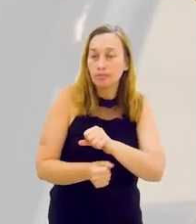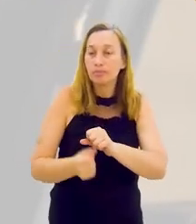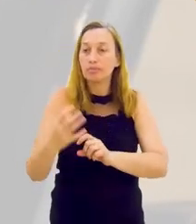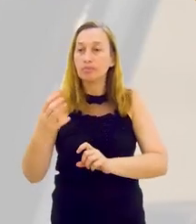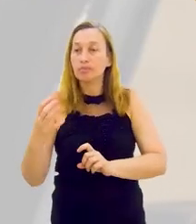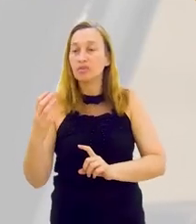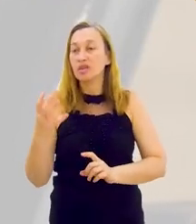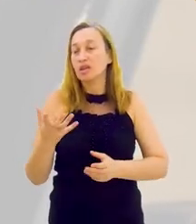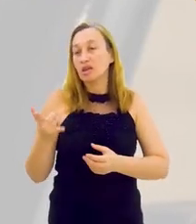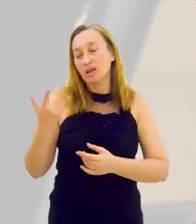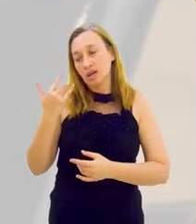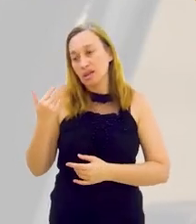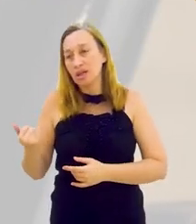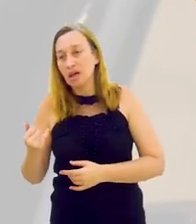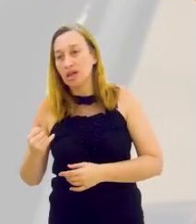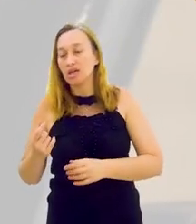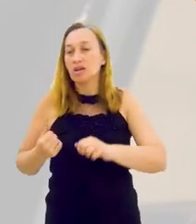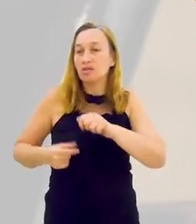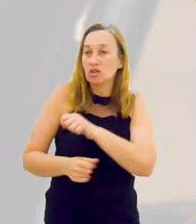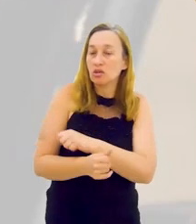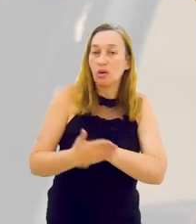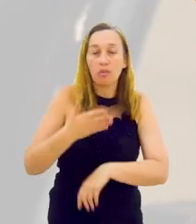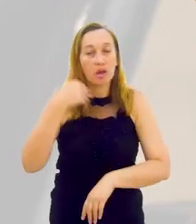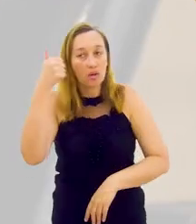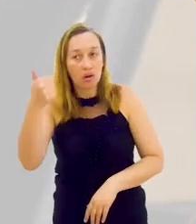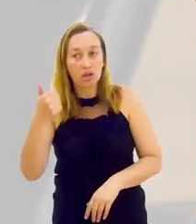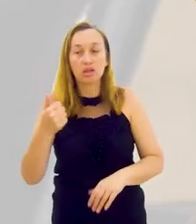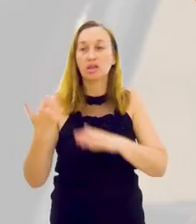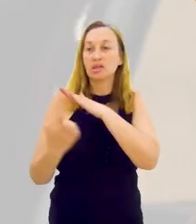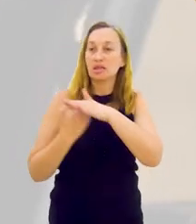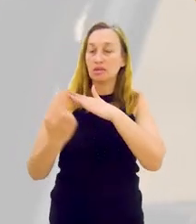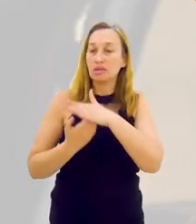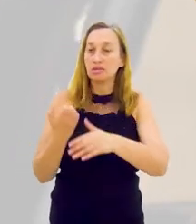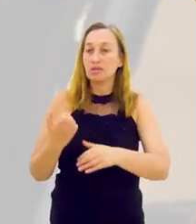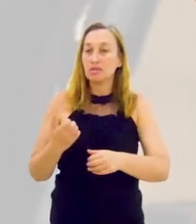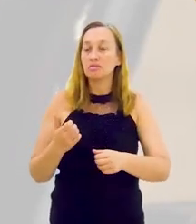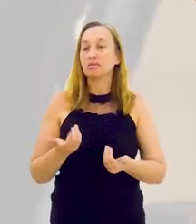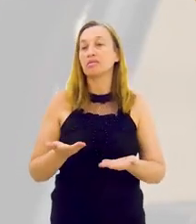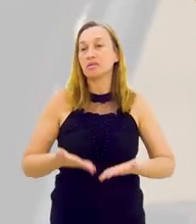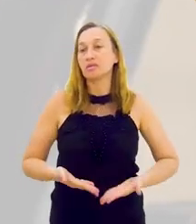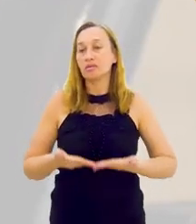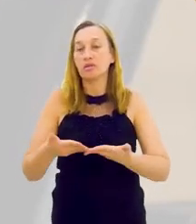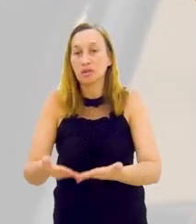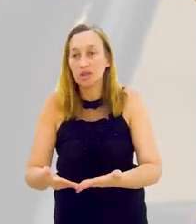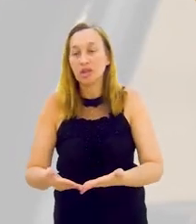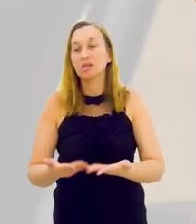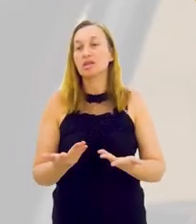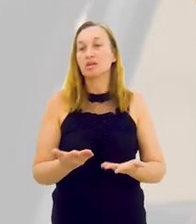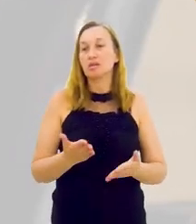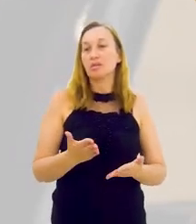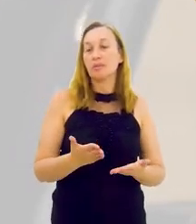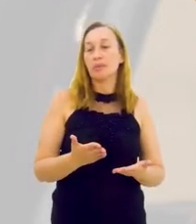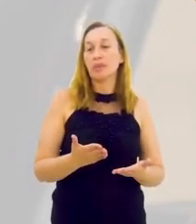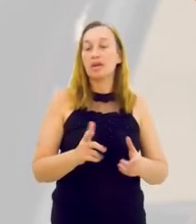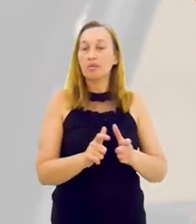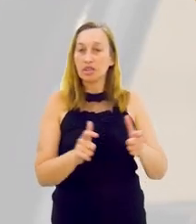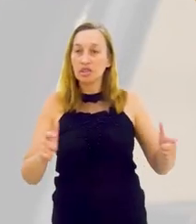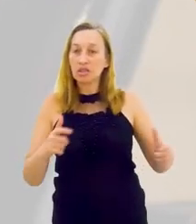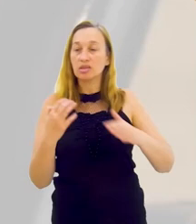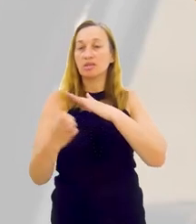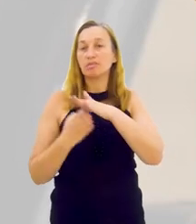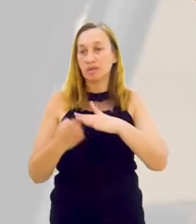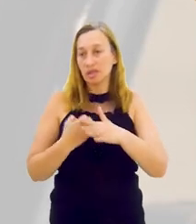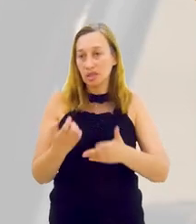investindo e atraindo o investidor, ou melhorando, aprimorando as empresas locais e fazendo com elas forneçam para determinadas cadeias produtivas e